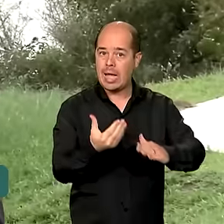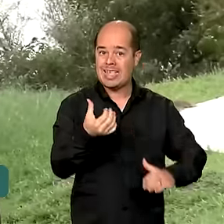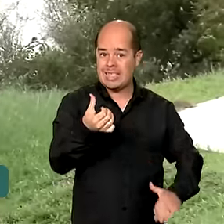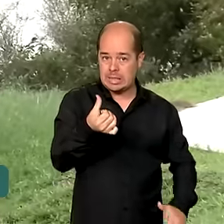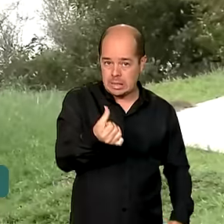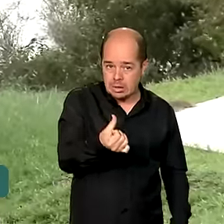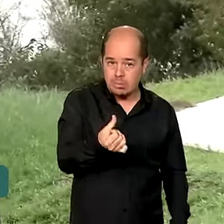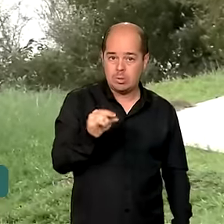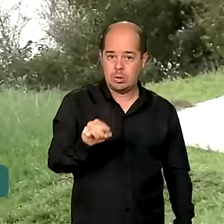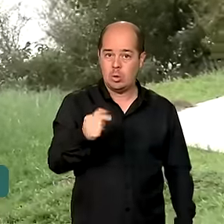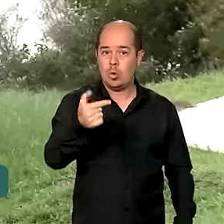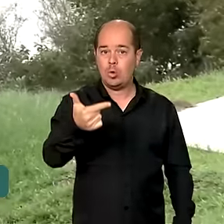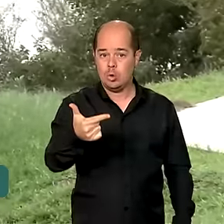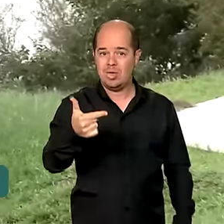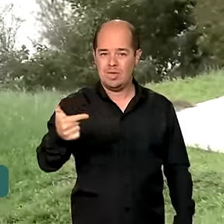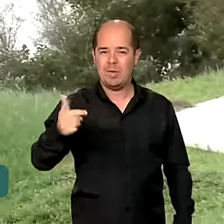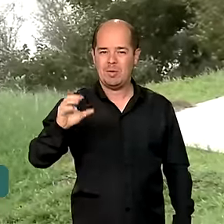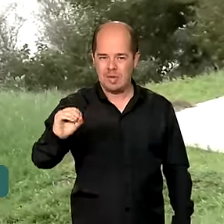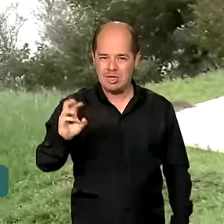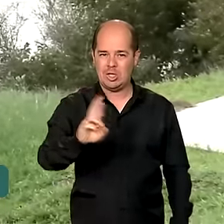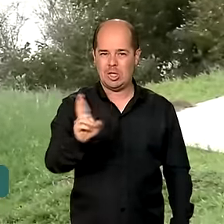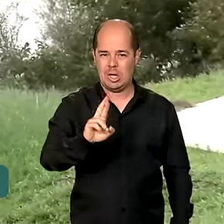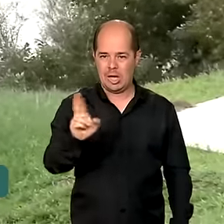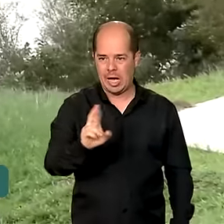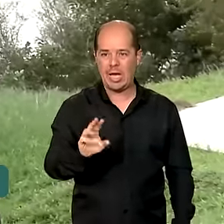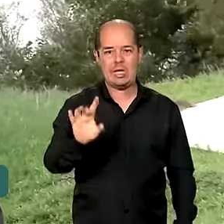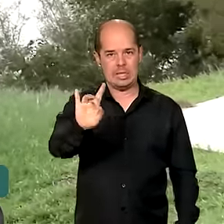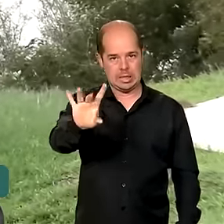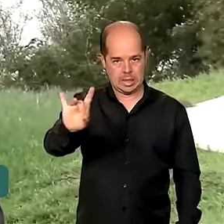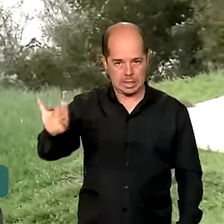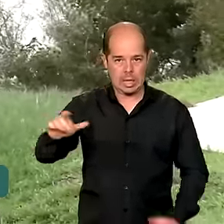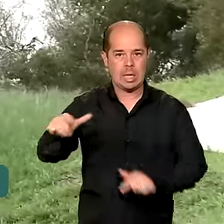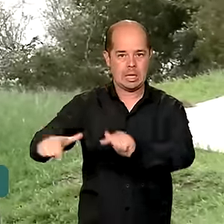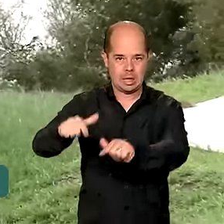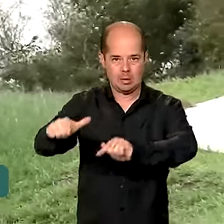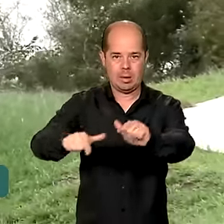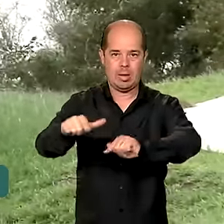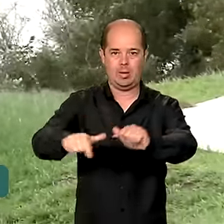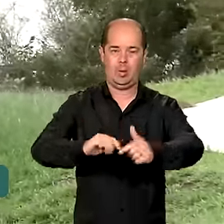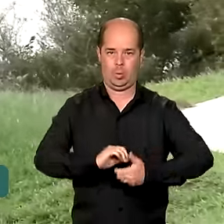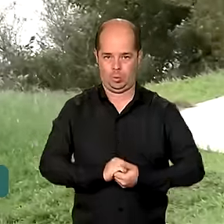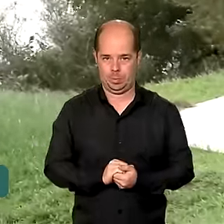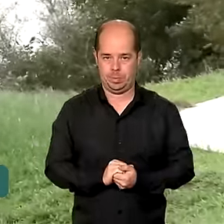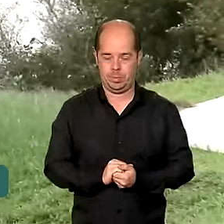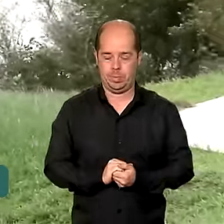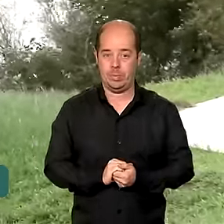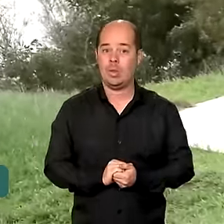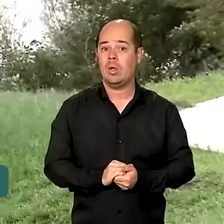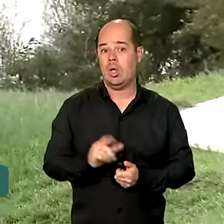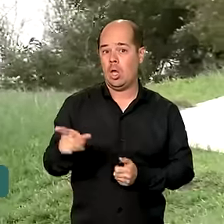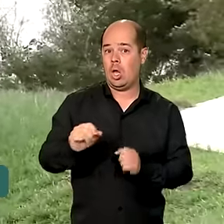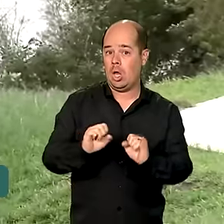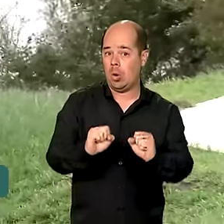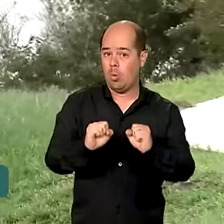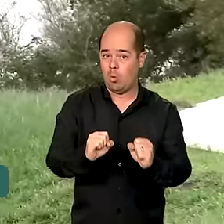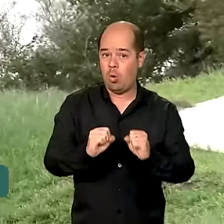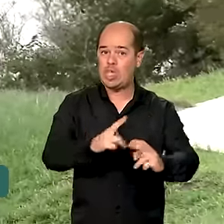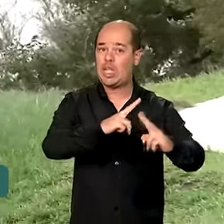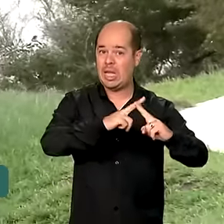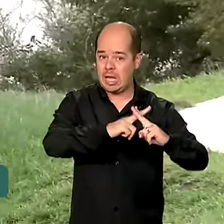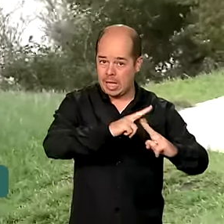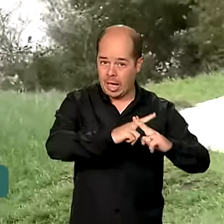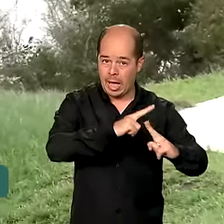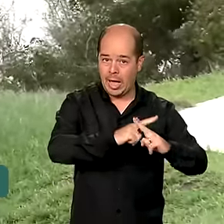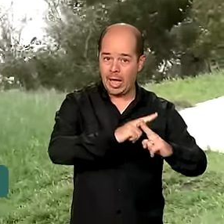.220 por conta vinculada, limitado ao saldo da conta. A liberação pode ser solicitada à Caixa por meio